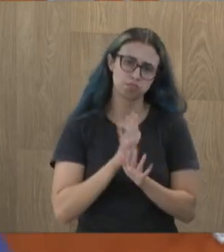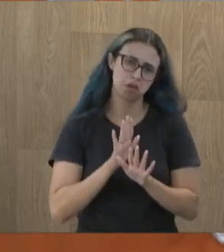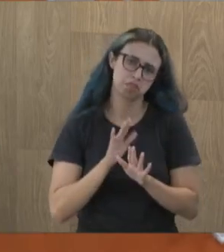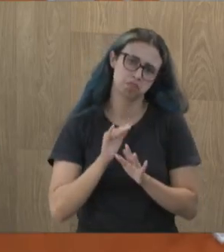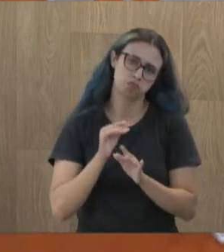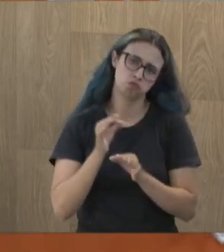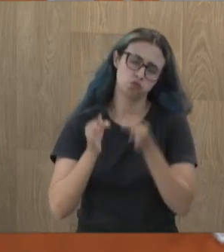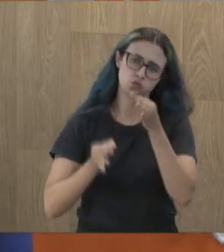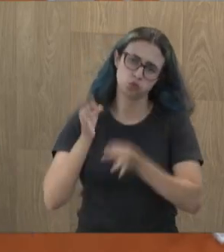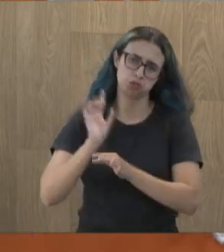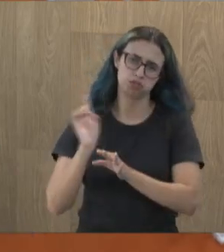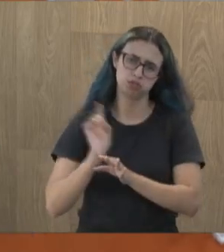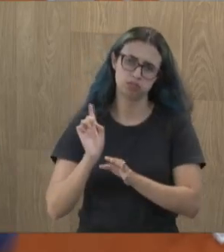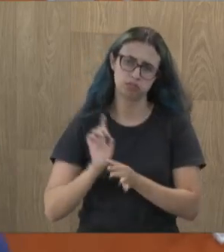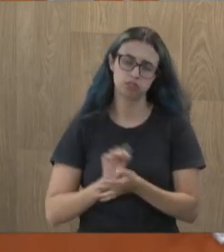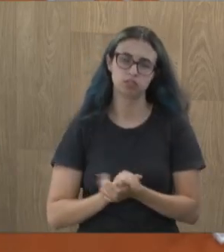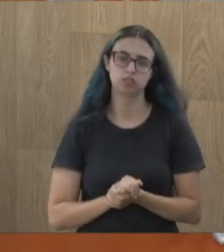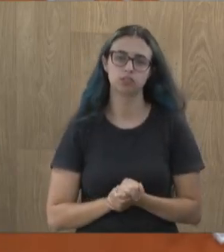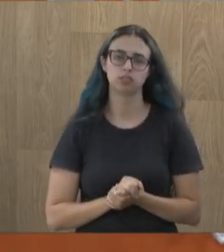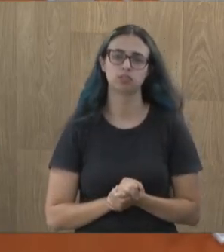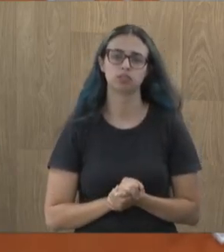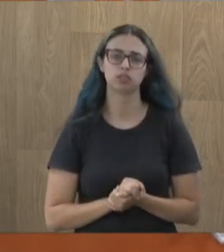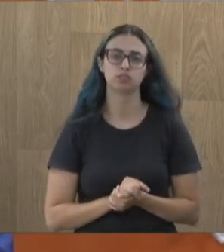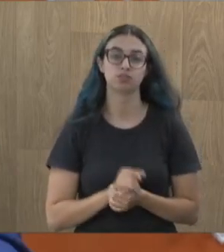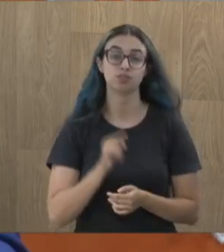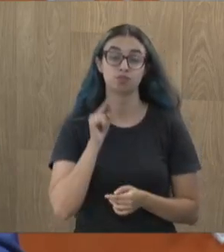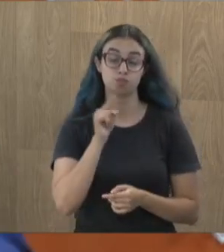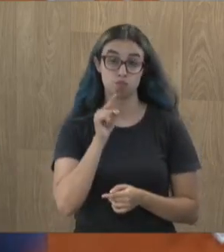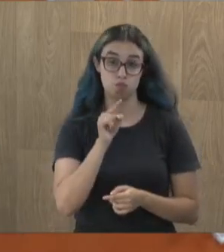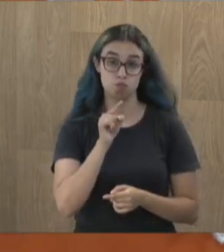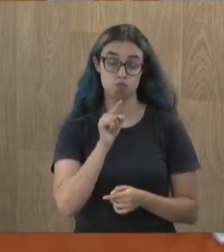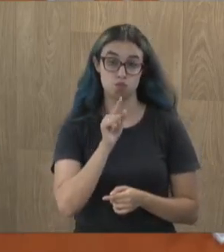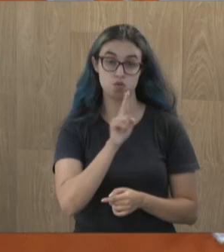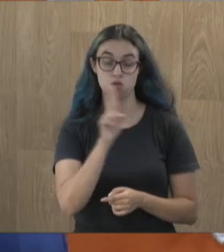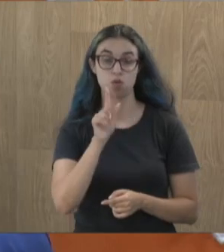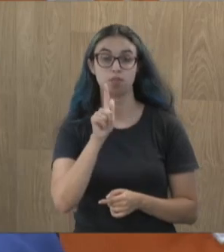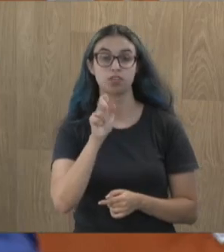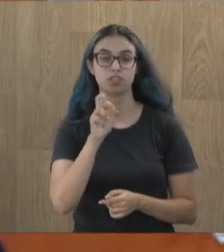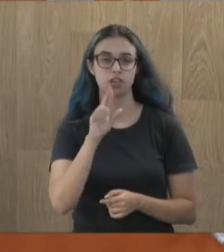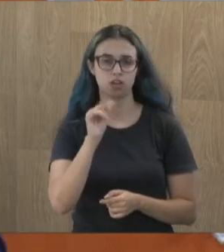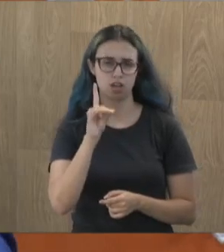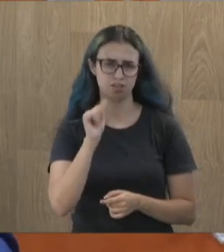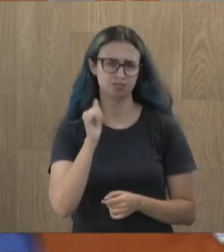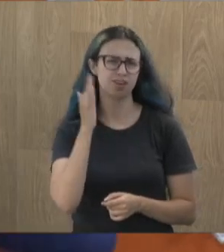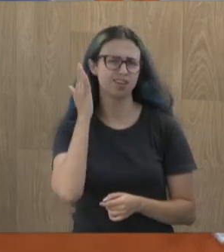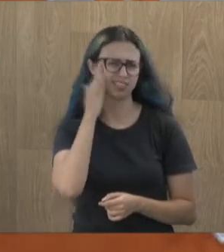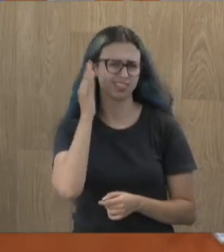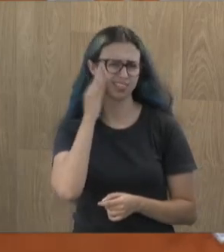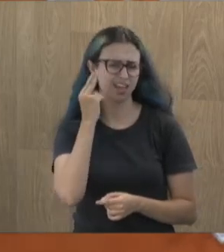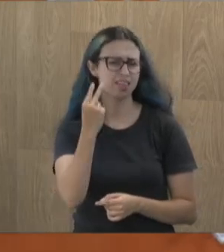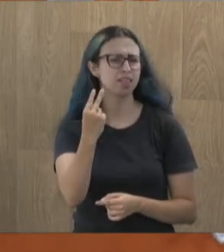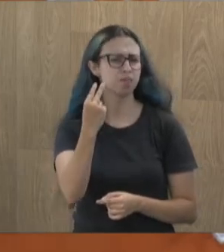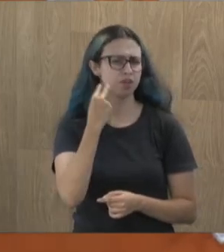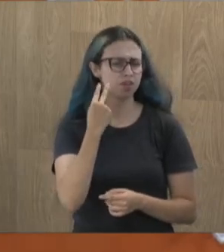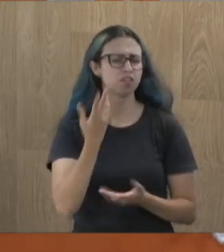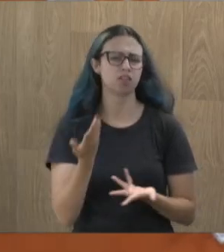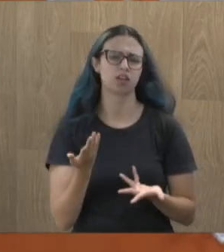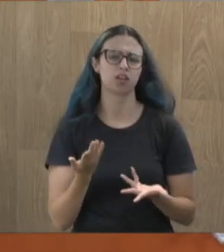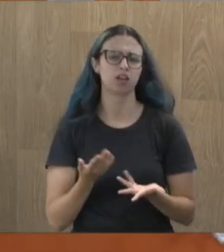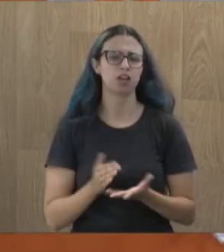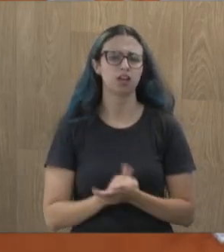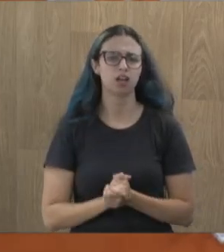amarras que ele tinha, era com o senhor, senhor Geraldo Divinilce, que deve estar me assistindo aí, que de tanto bater,